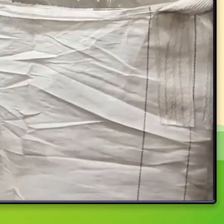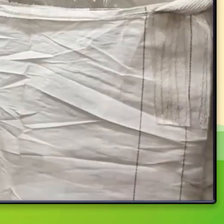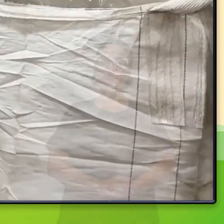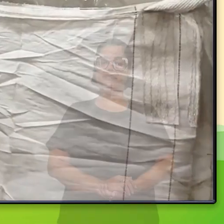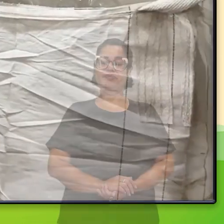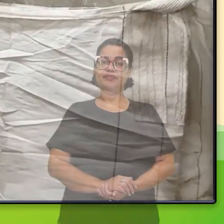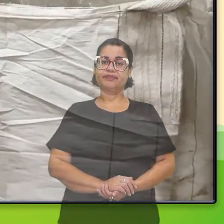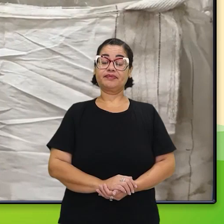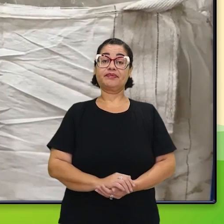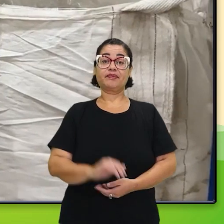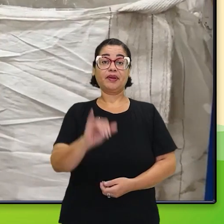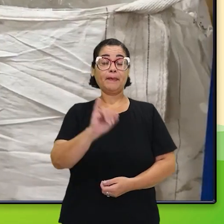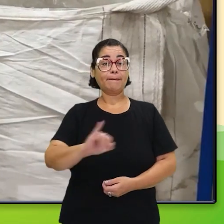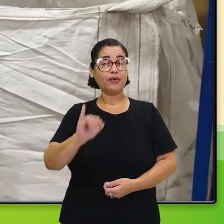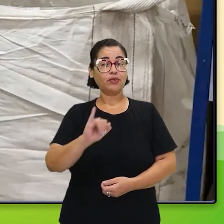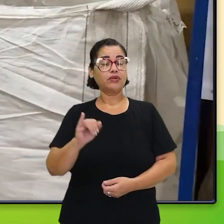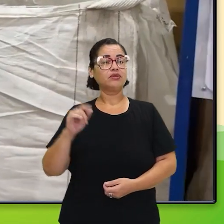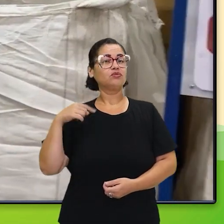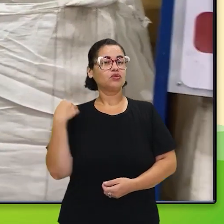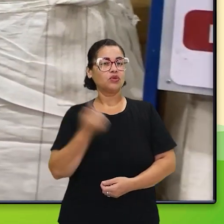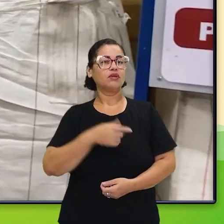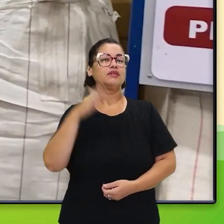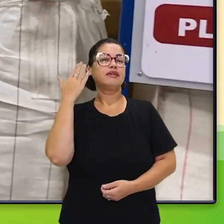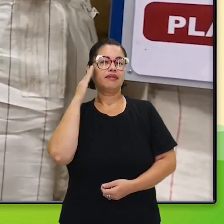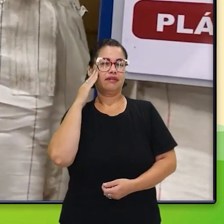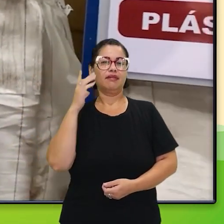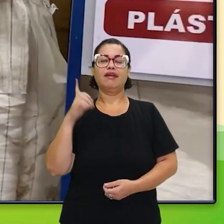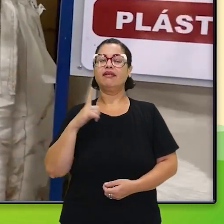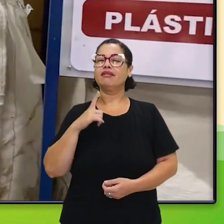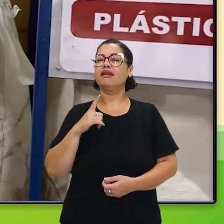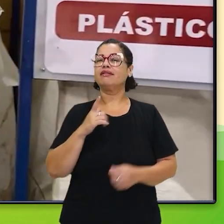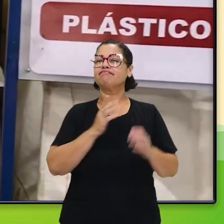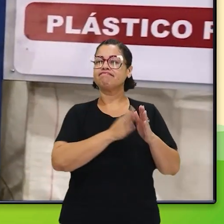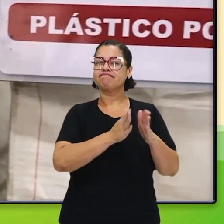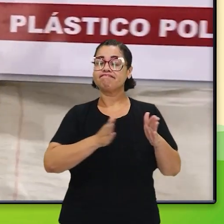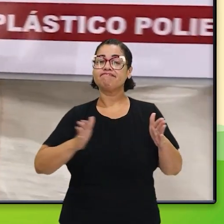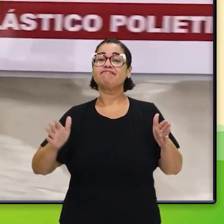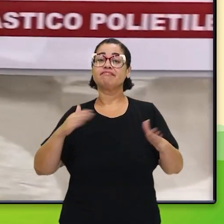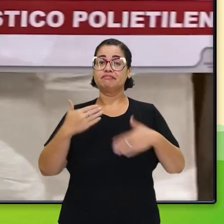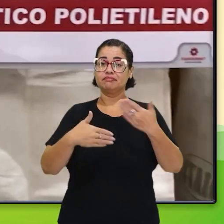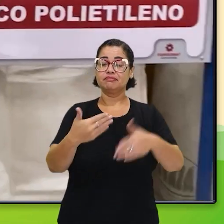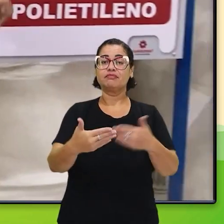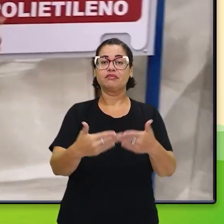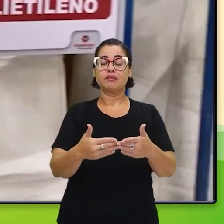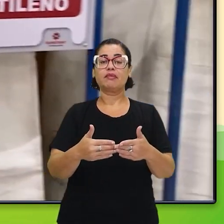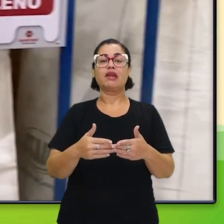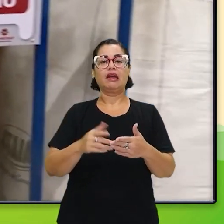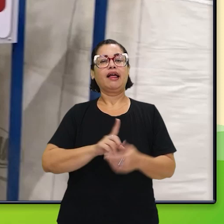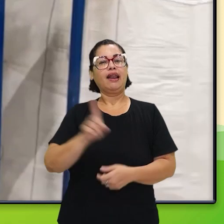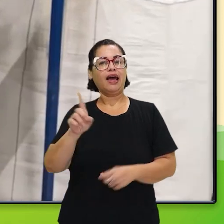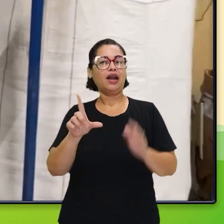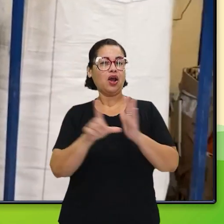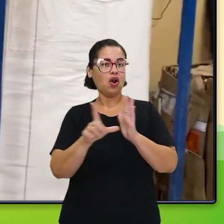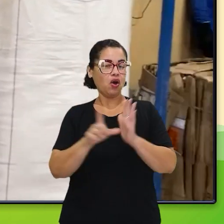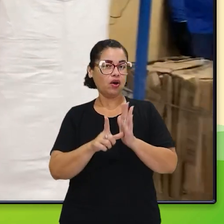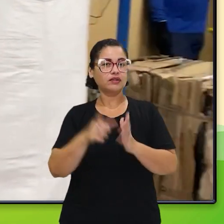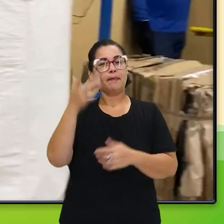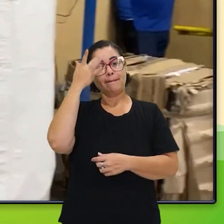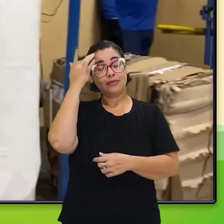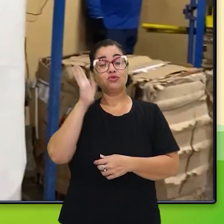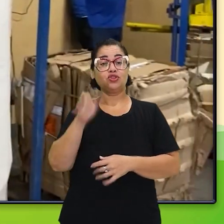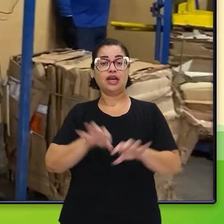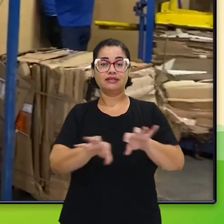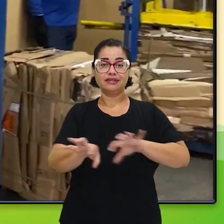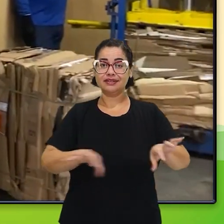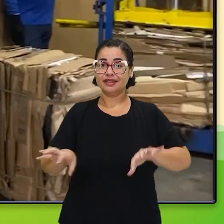É importante que a gente entenda que são vários processos. Depois que o pessoal lá da loja fez a separação,